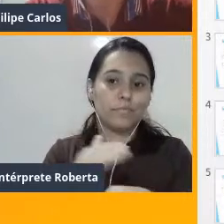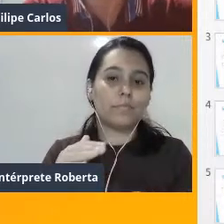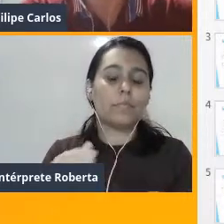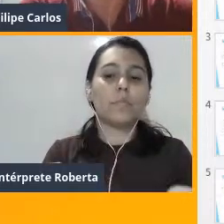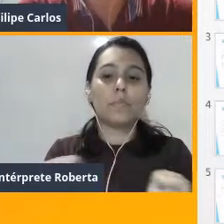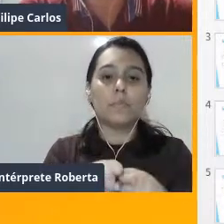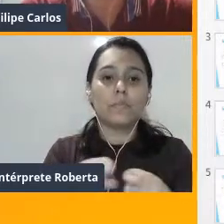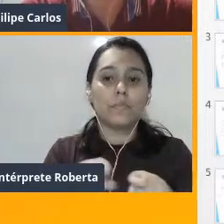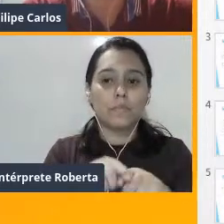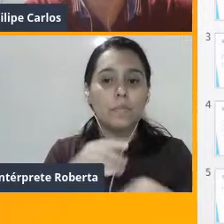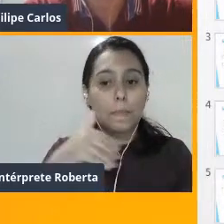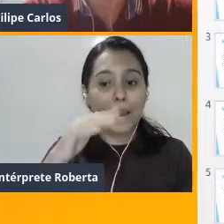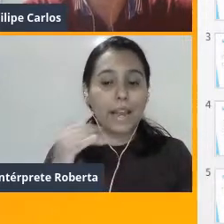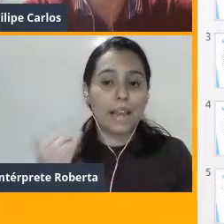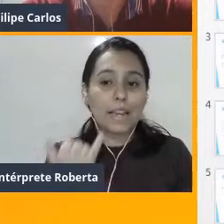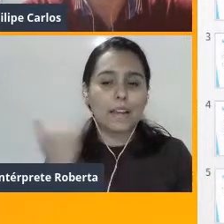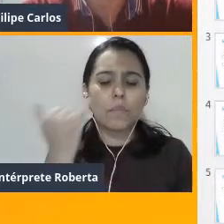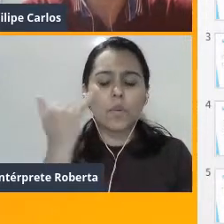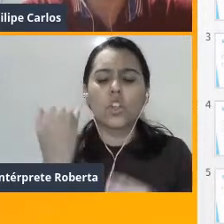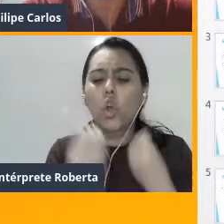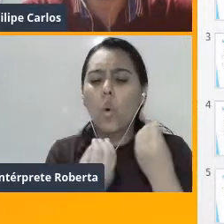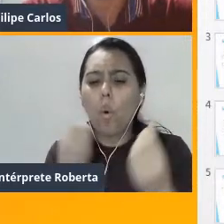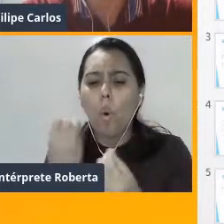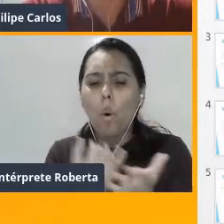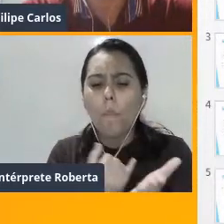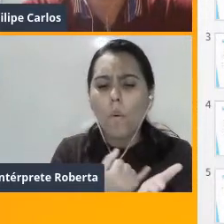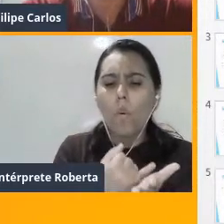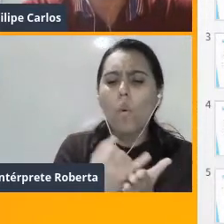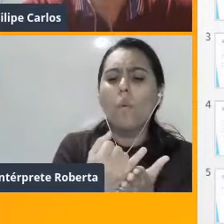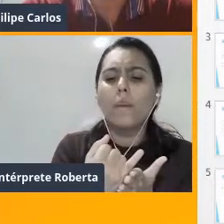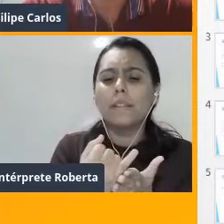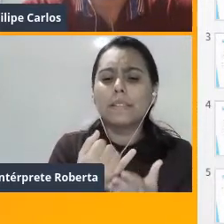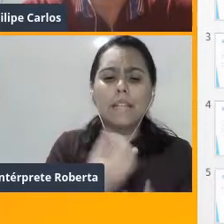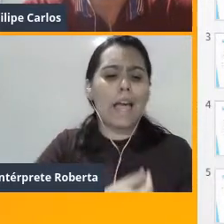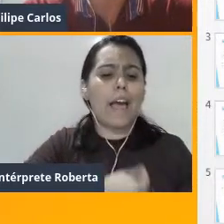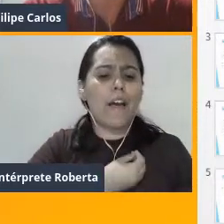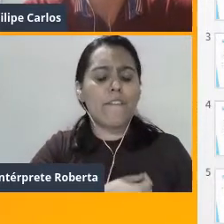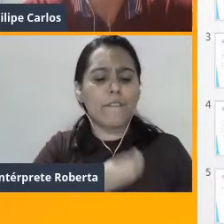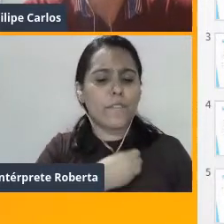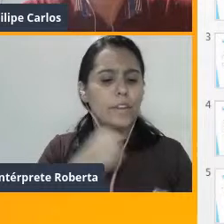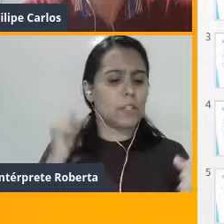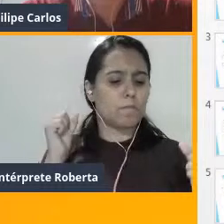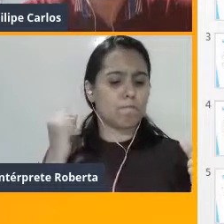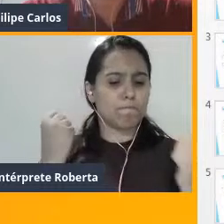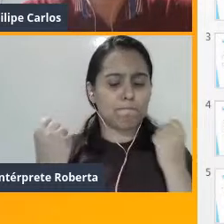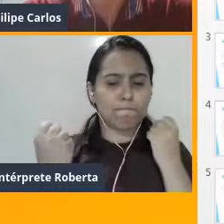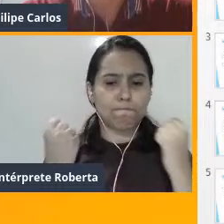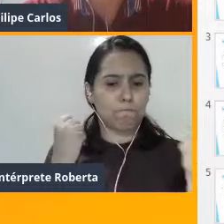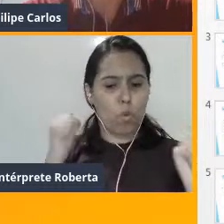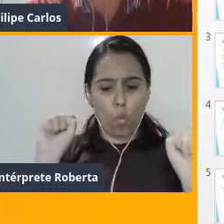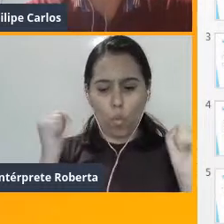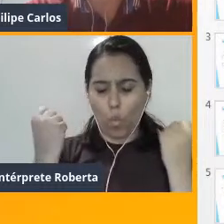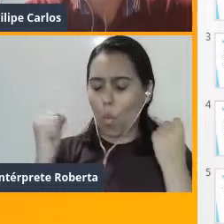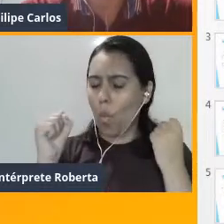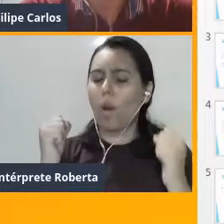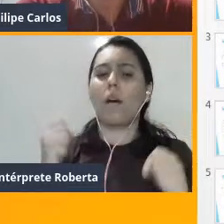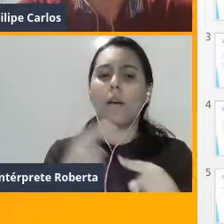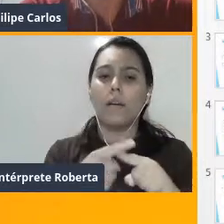como implementar, como começar nessa vida ativa, certo? Uma vida tão importante, ainda mais